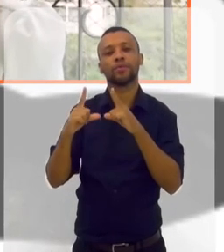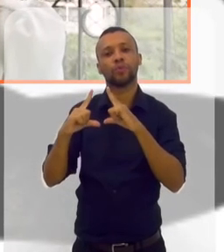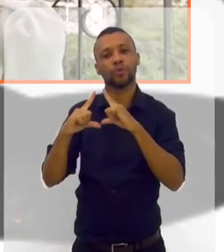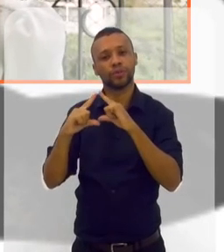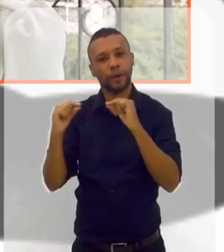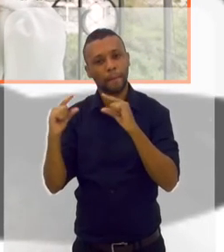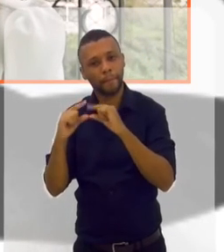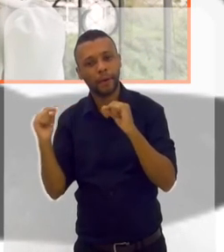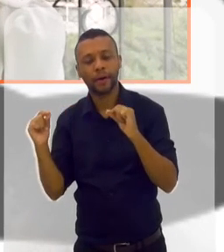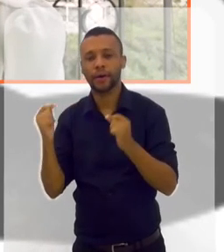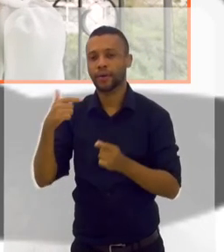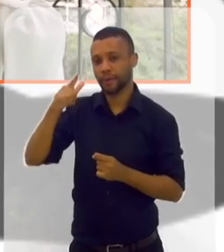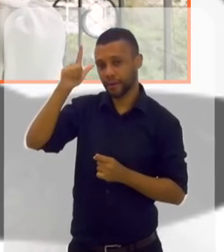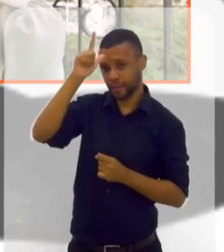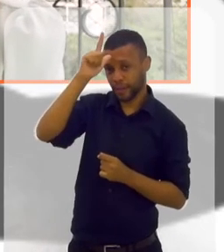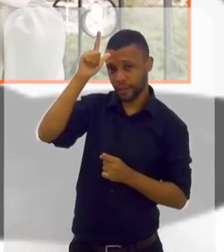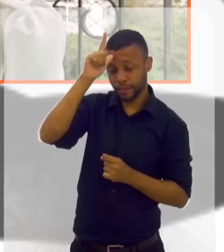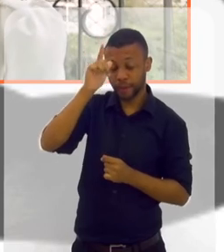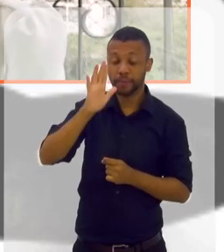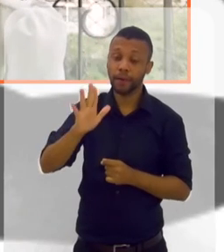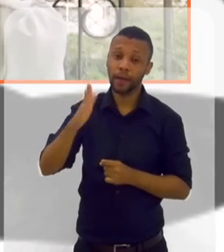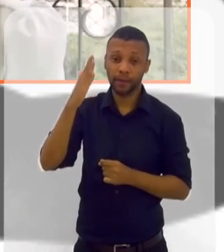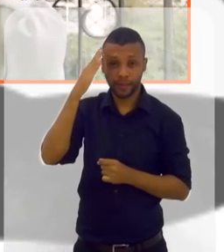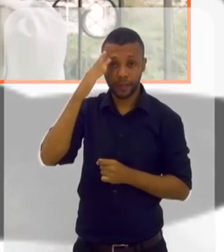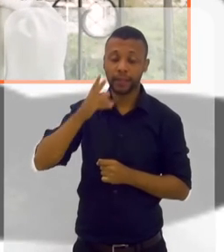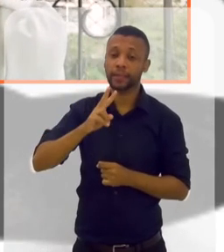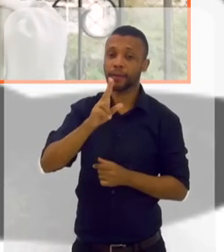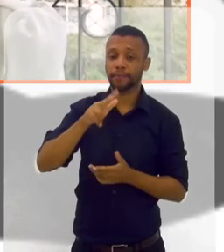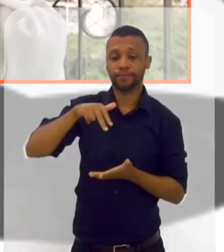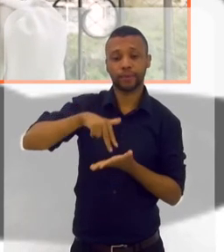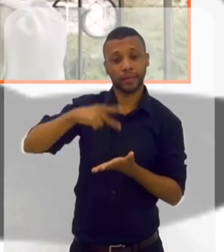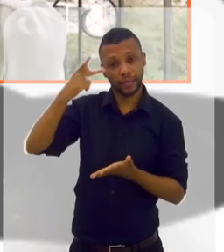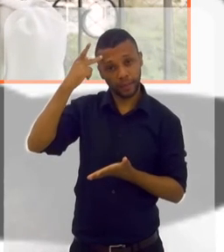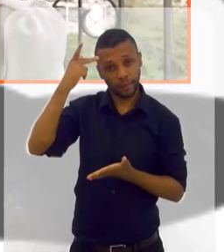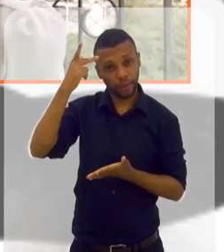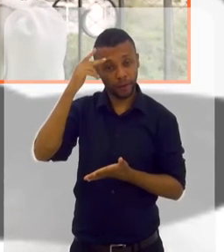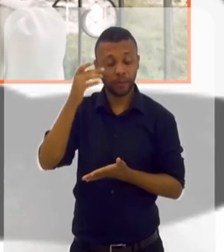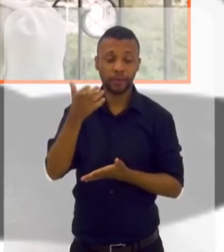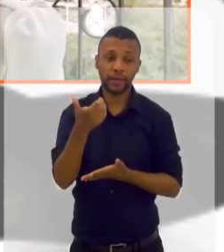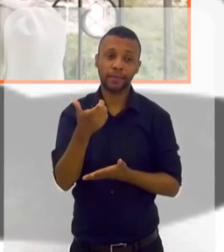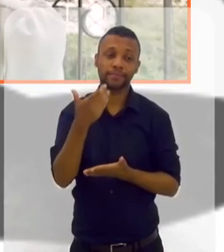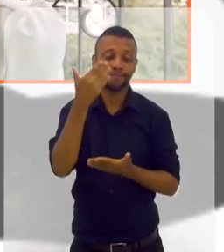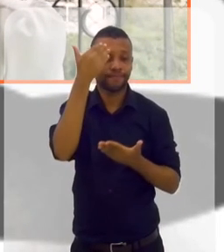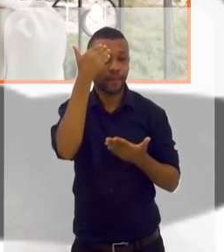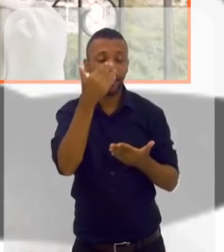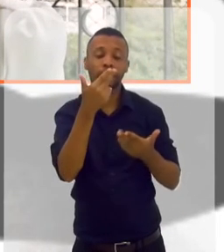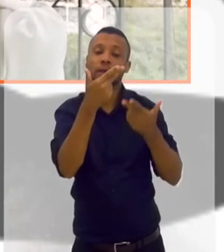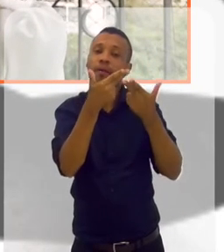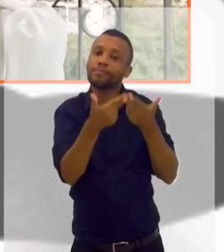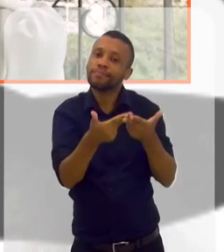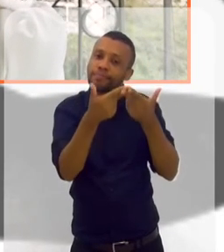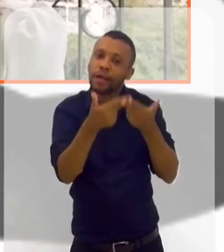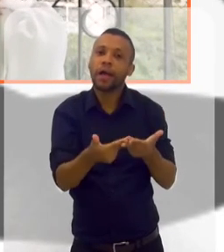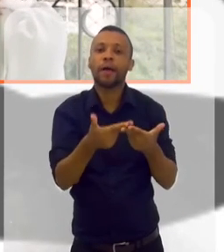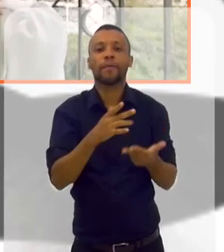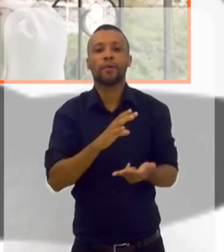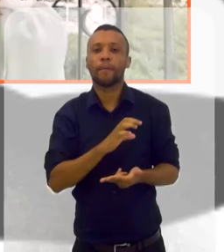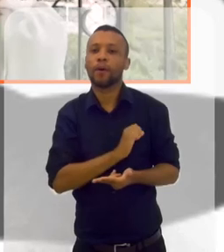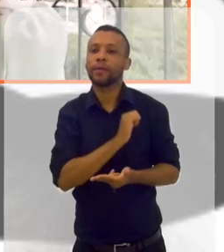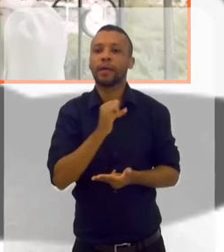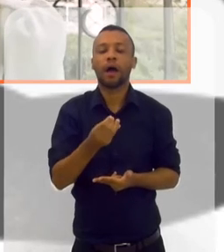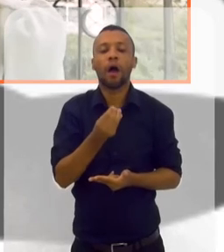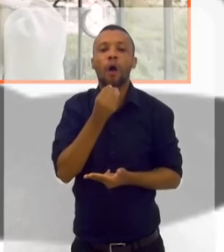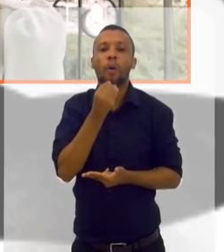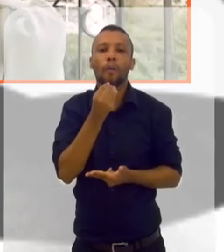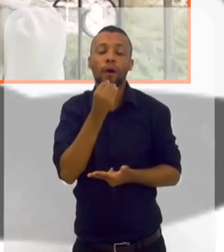Japão, na Alemanha. Enfim. Mas eu sei que você está sempre em São Paulo. Então, eu quero aqui te deixar, pela sua paciência, pelo seu amor, pela